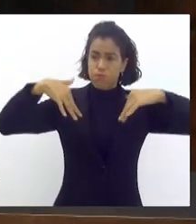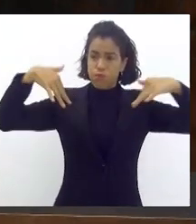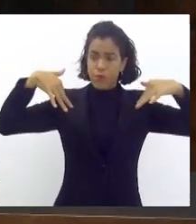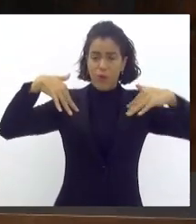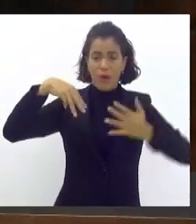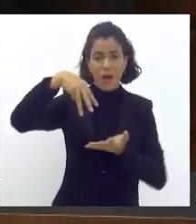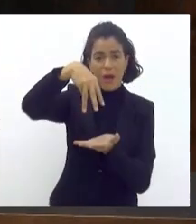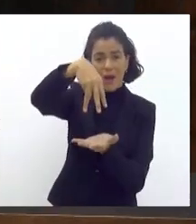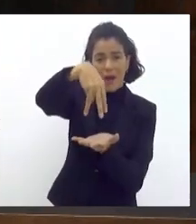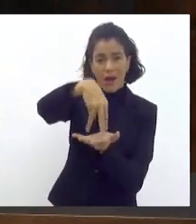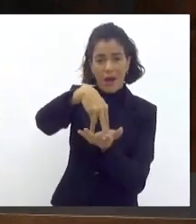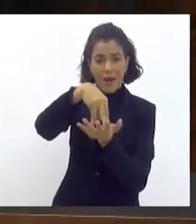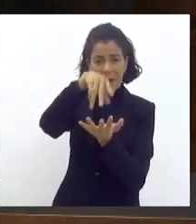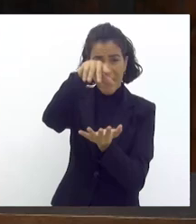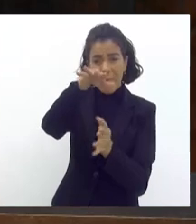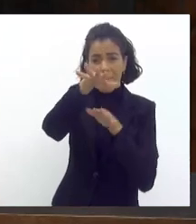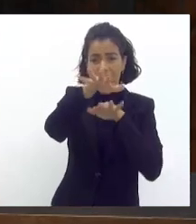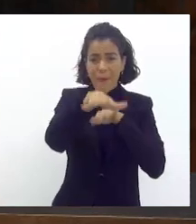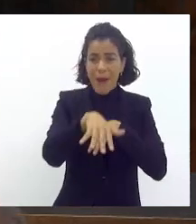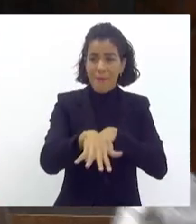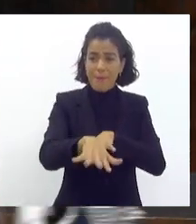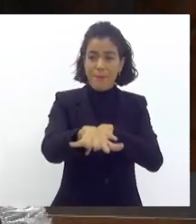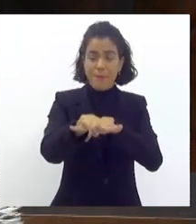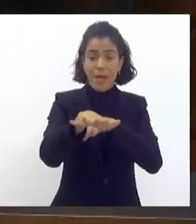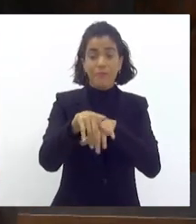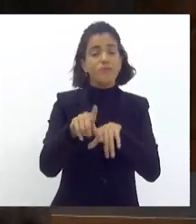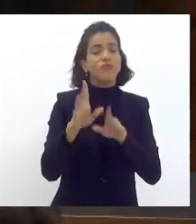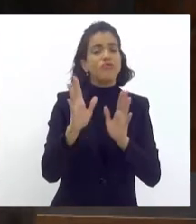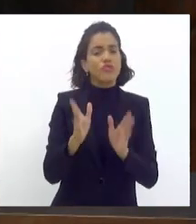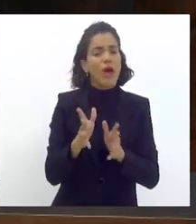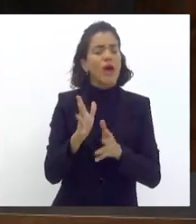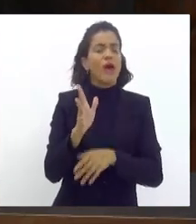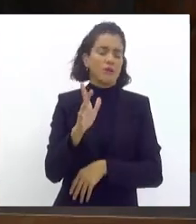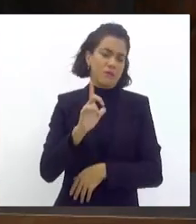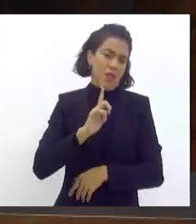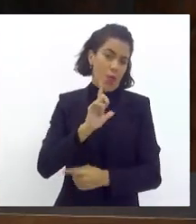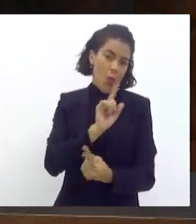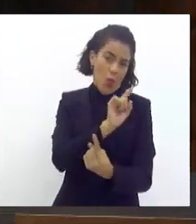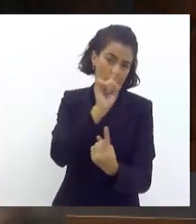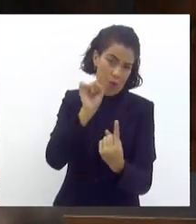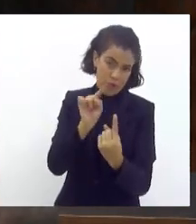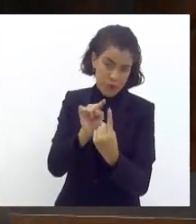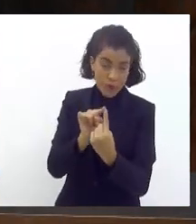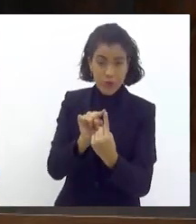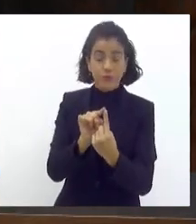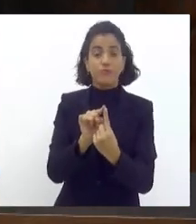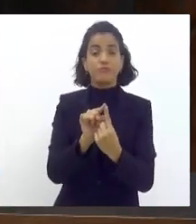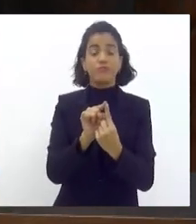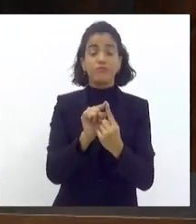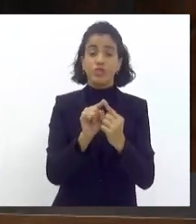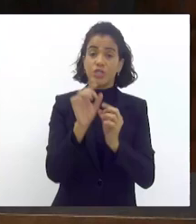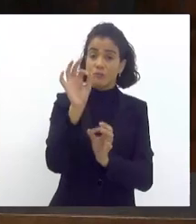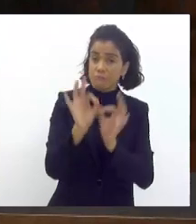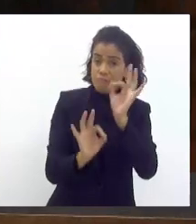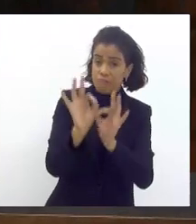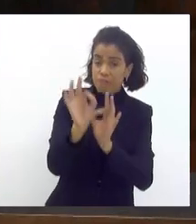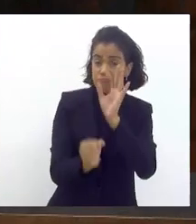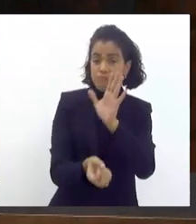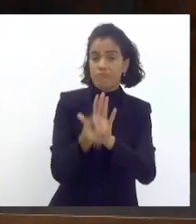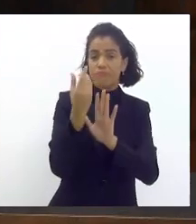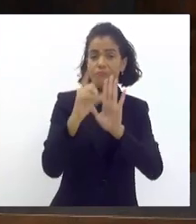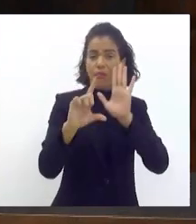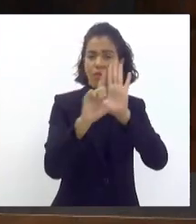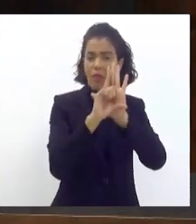relacionadas ao Carnaval, que serão, já são ou serão objeto de legislação aqui na Assembleia.